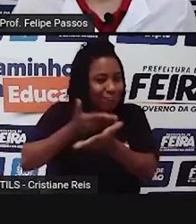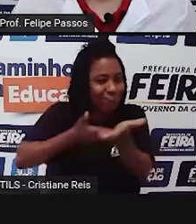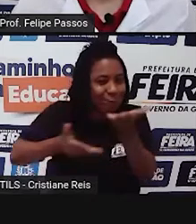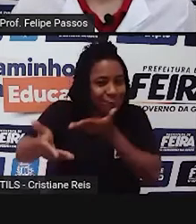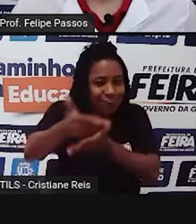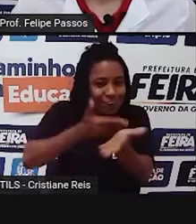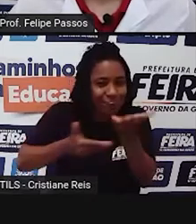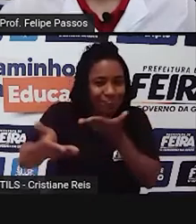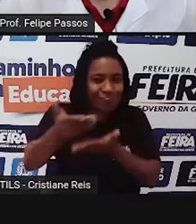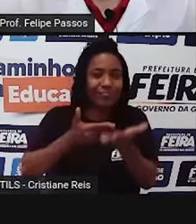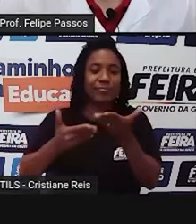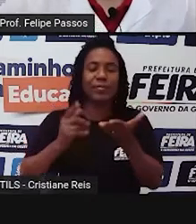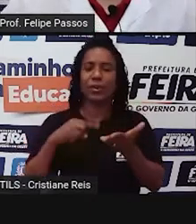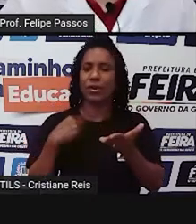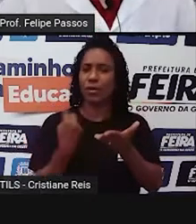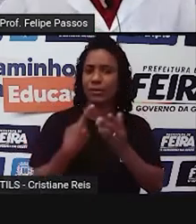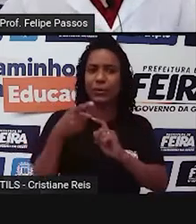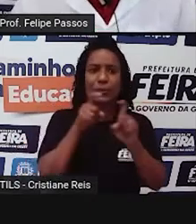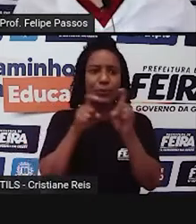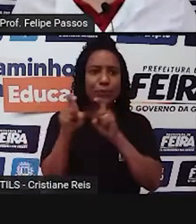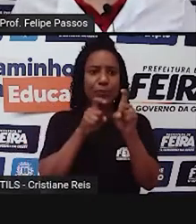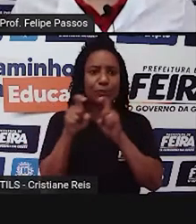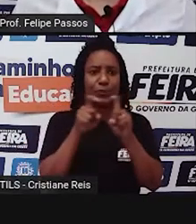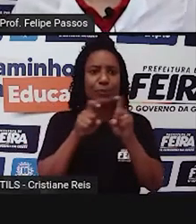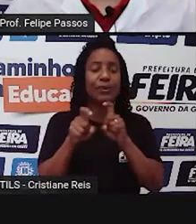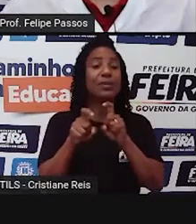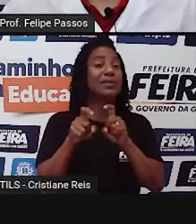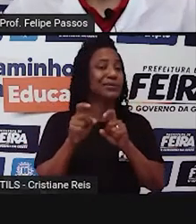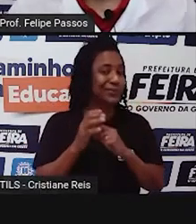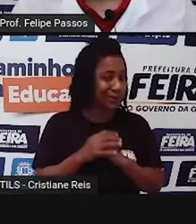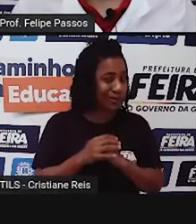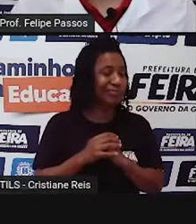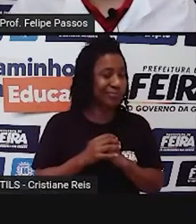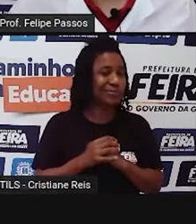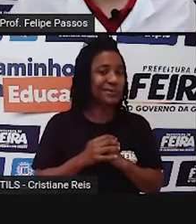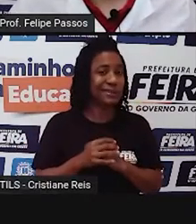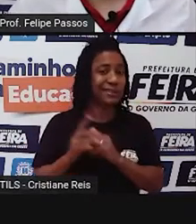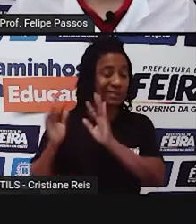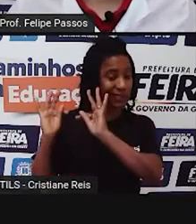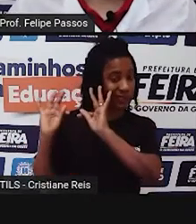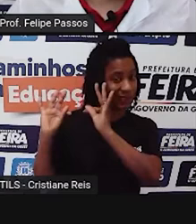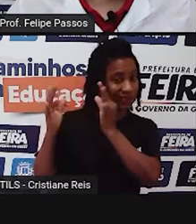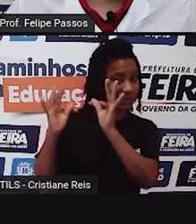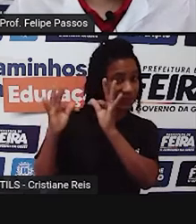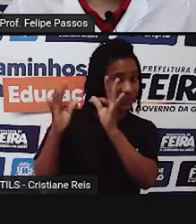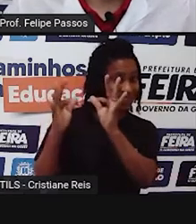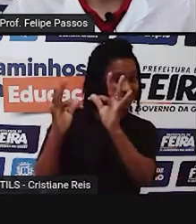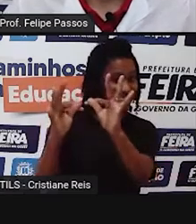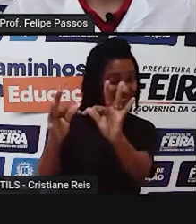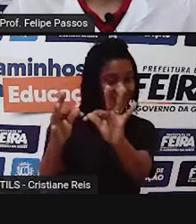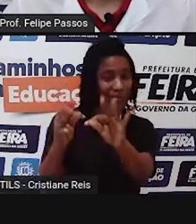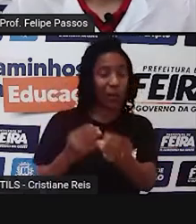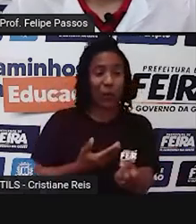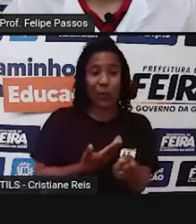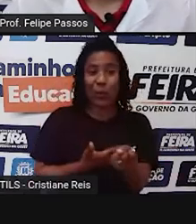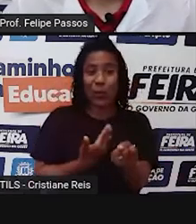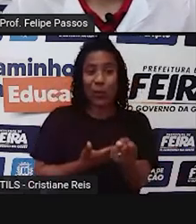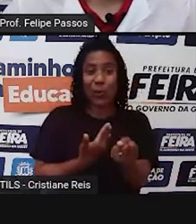falar sobre dependência da tecnologia. Aí já vai ter menino dizendo, vixe, o professor vai mandar eu parar de usar o celular.